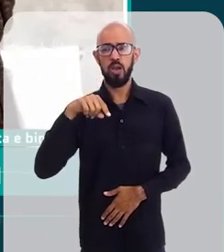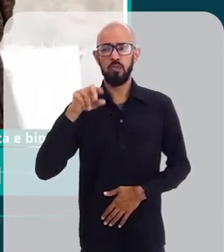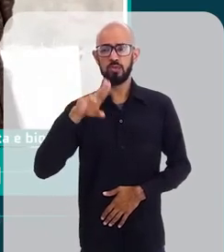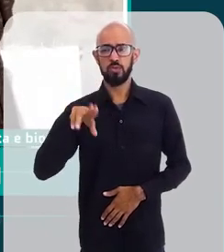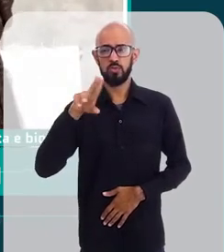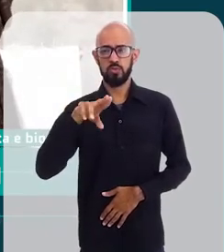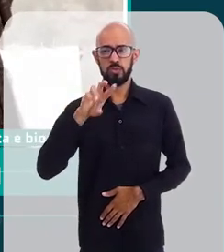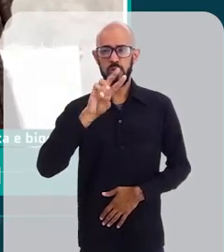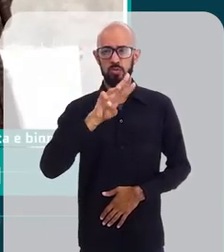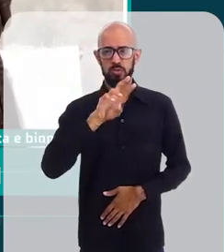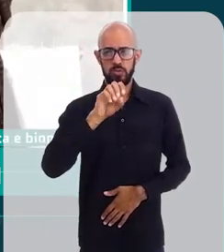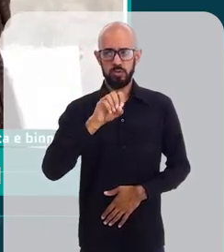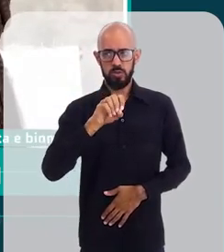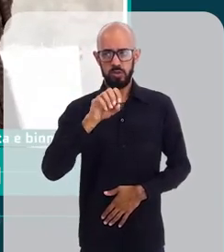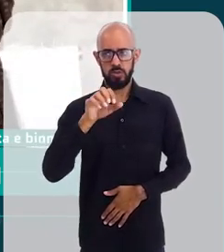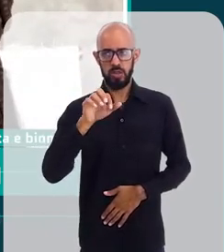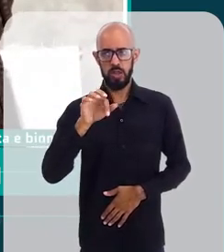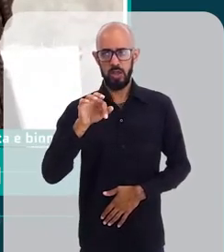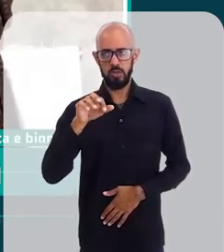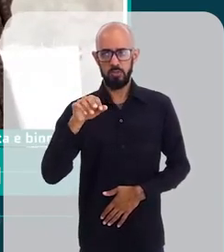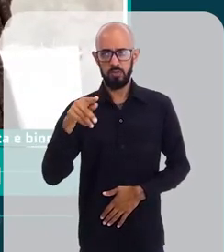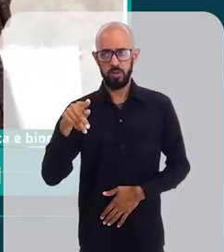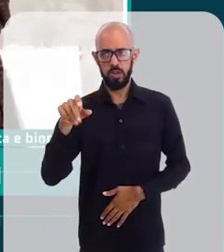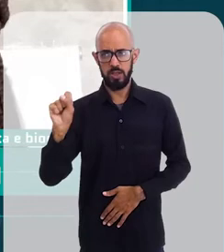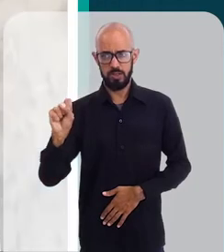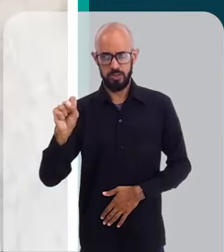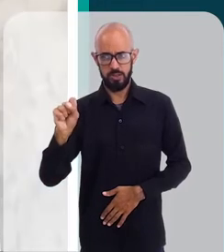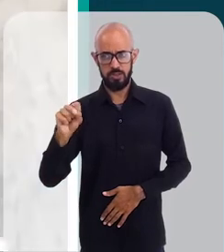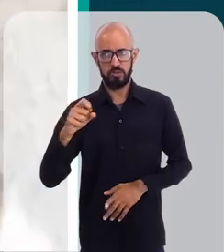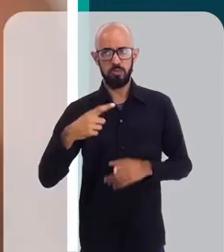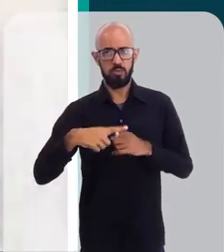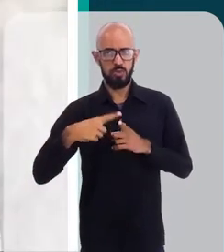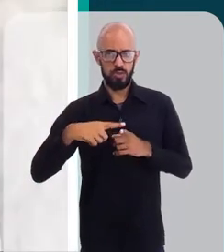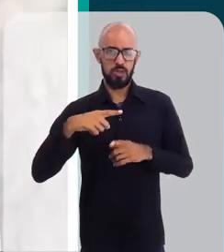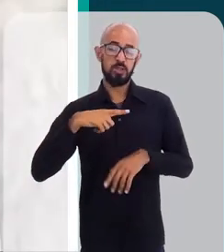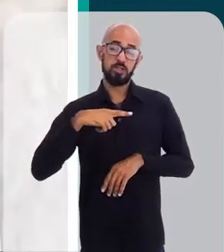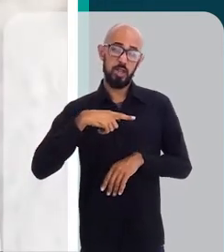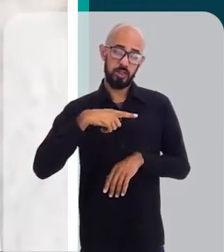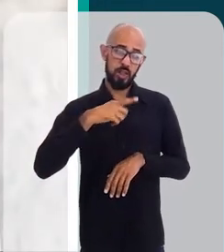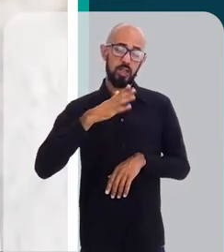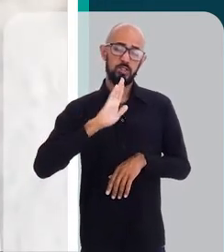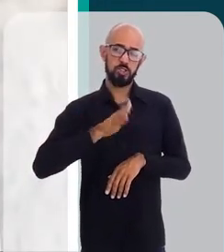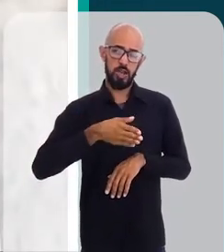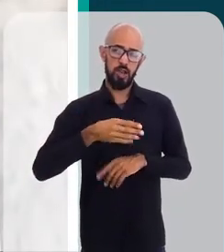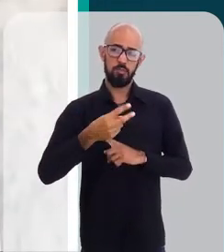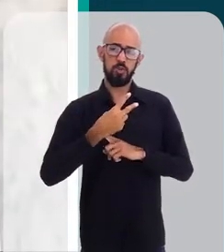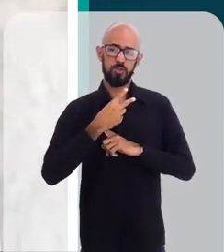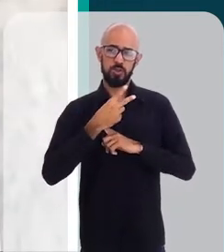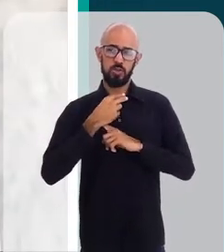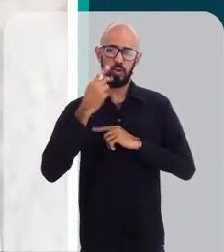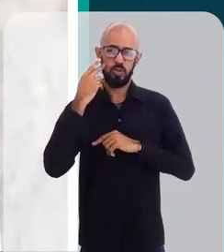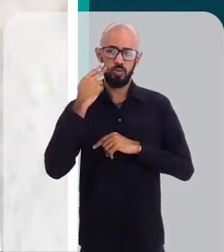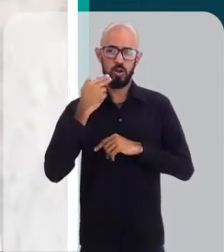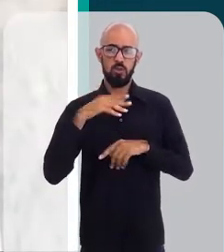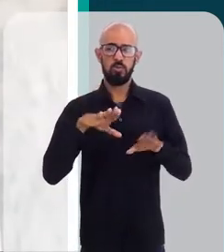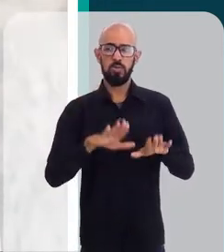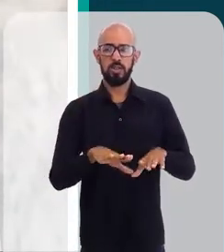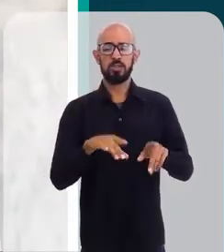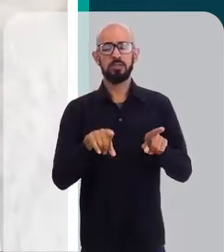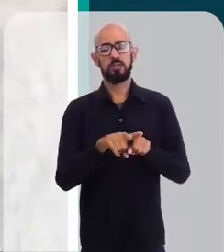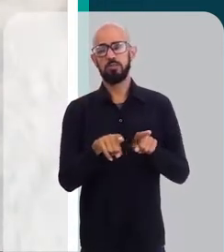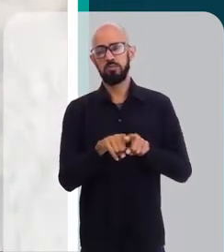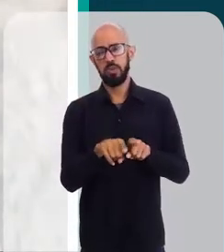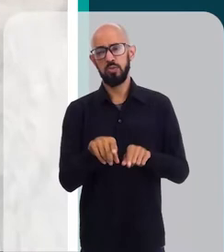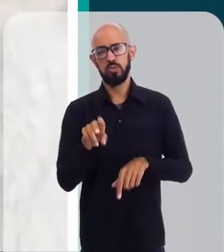utilizar o de 30 FPS para pessoas de pele negra, porque você já tem o 13.4 já natural da sua pele e fazer